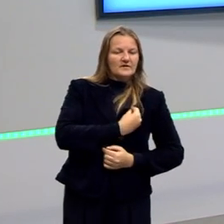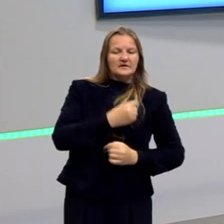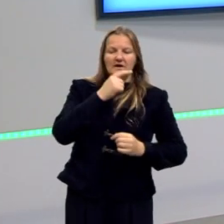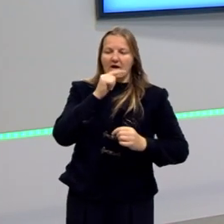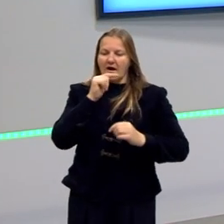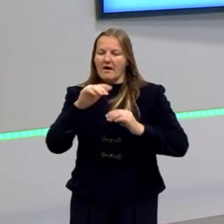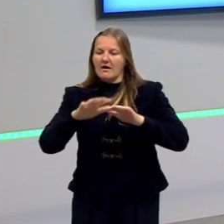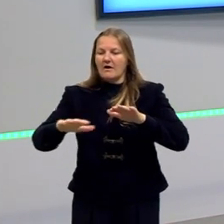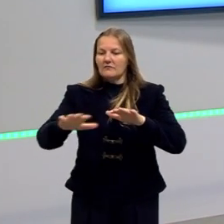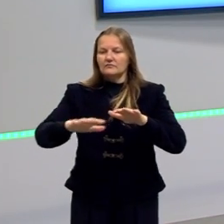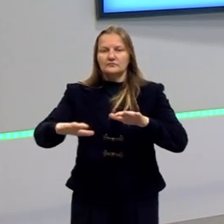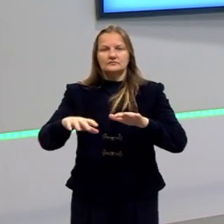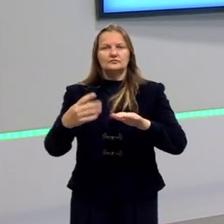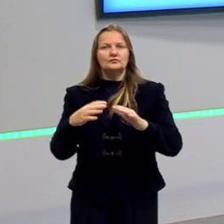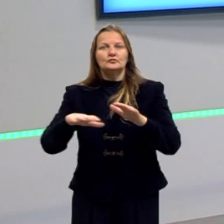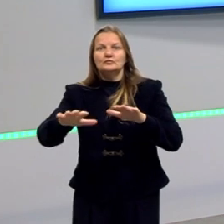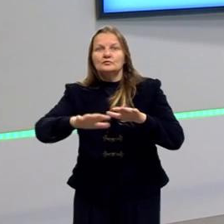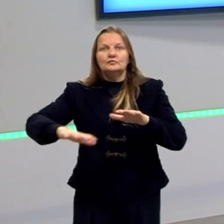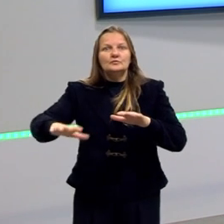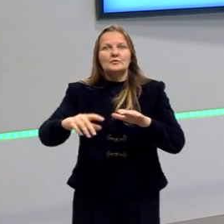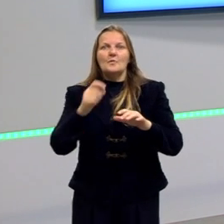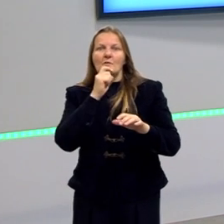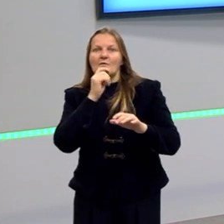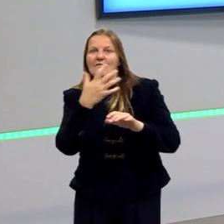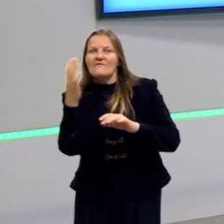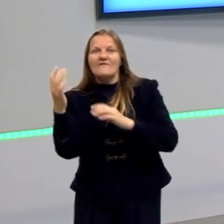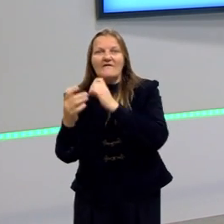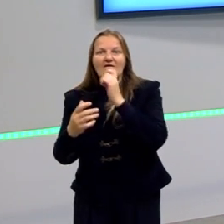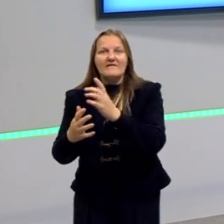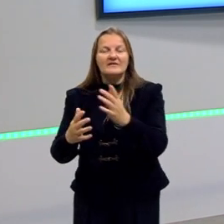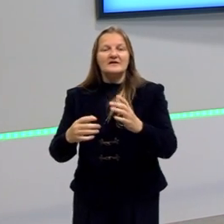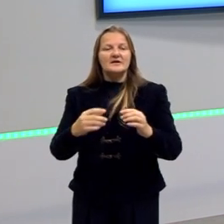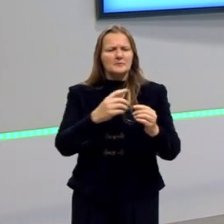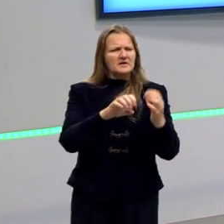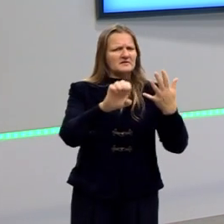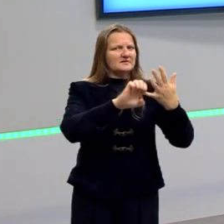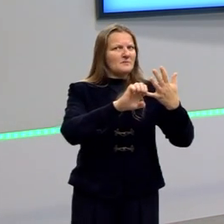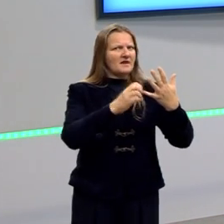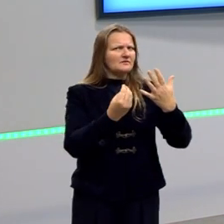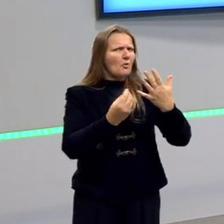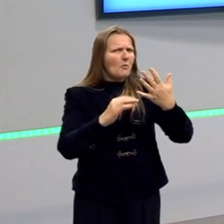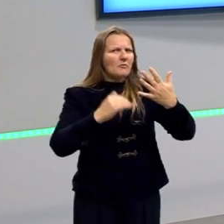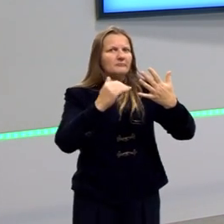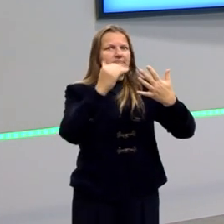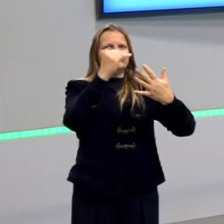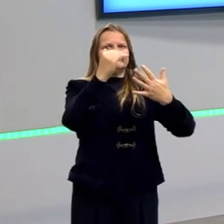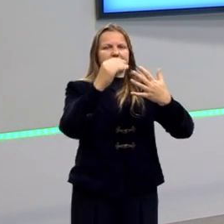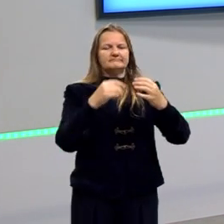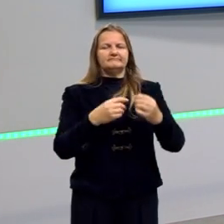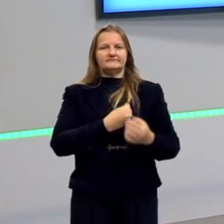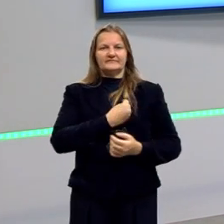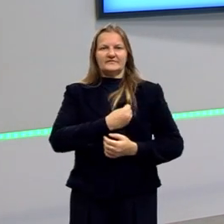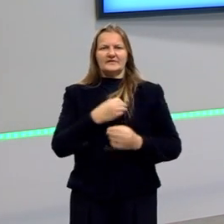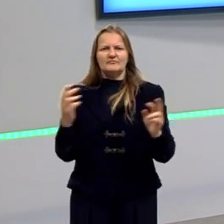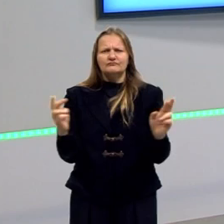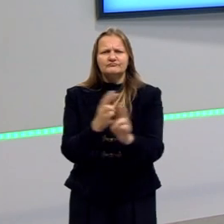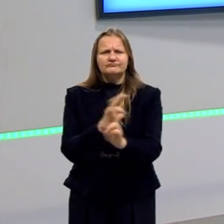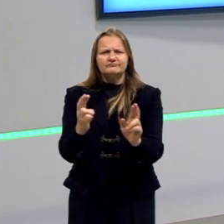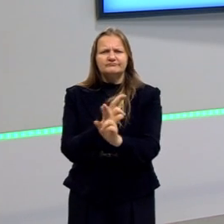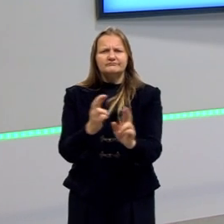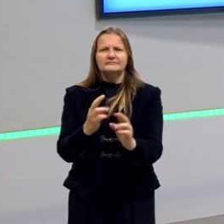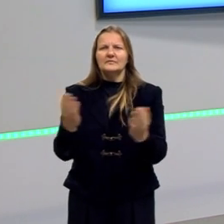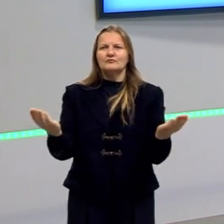ambiente, de como o meio ambiente é, e como as espécies são, como os seres vivos são. Que tinha alguma